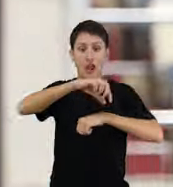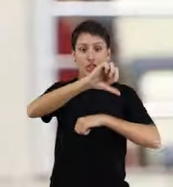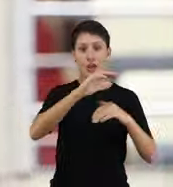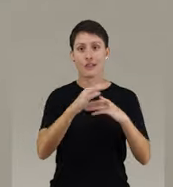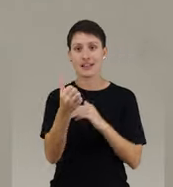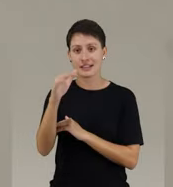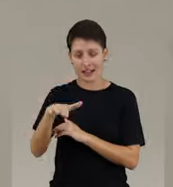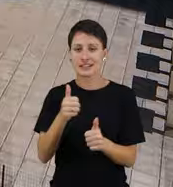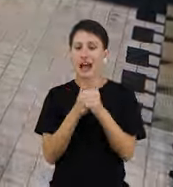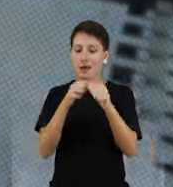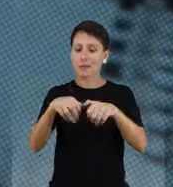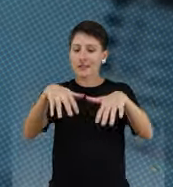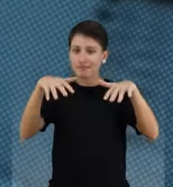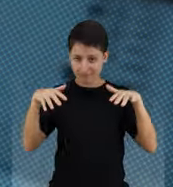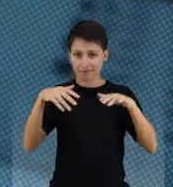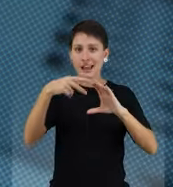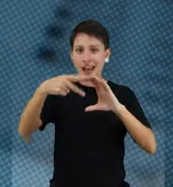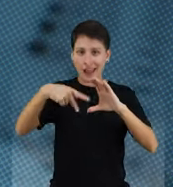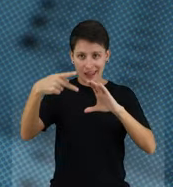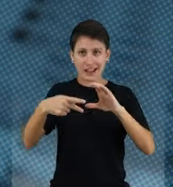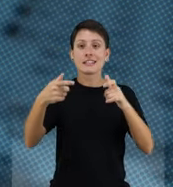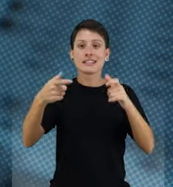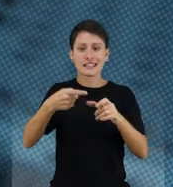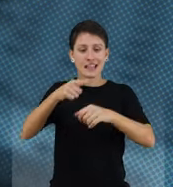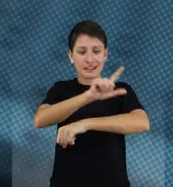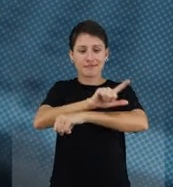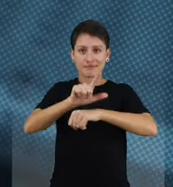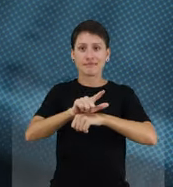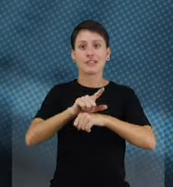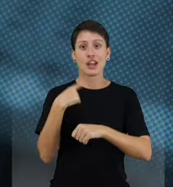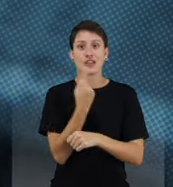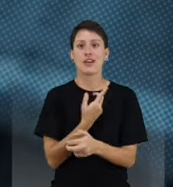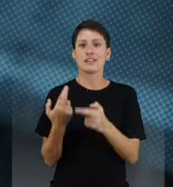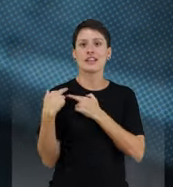regionalizada em Lages. Alesque. Trabalhar por você é de lei.